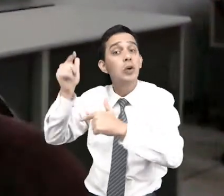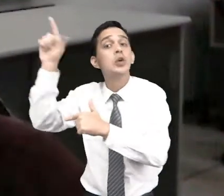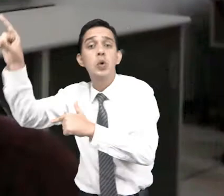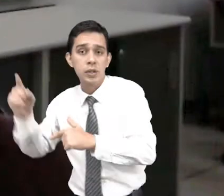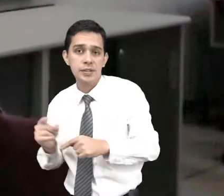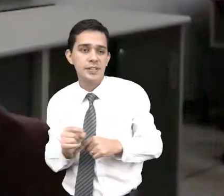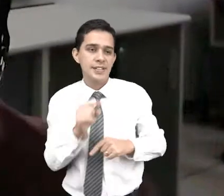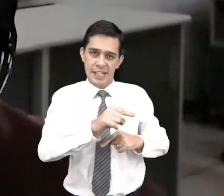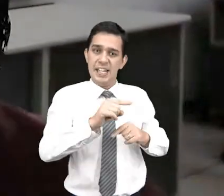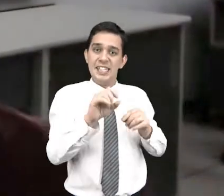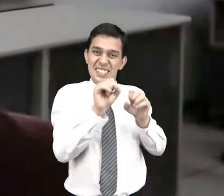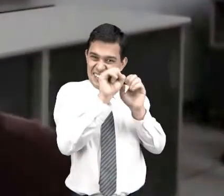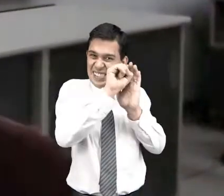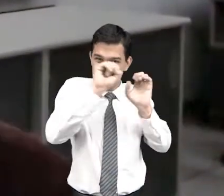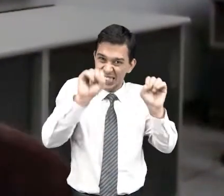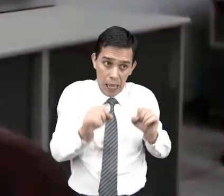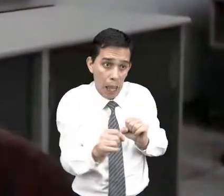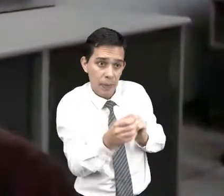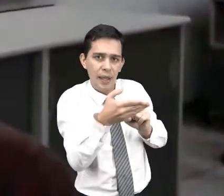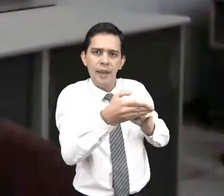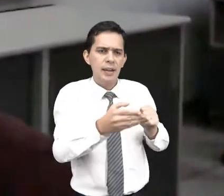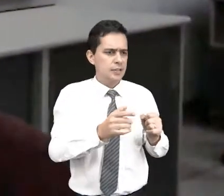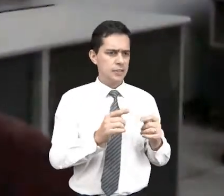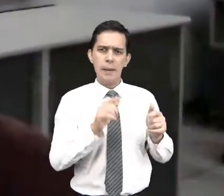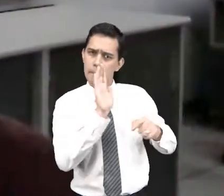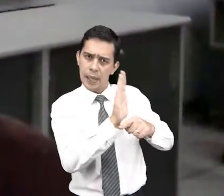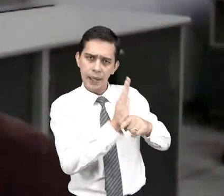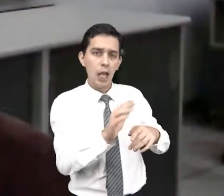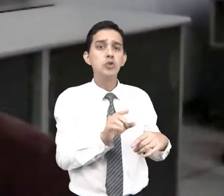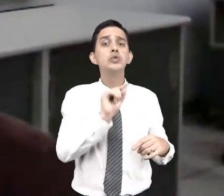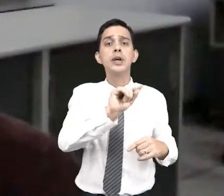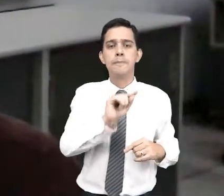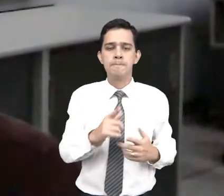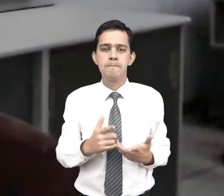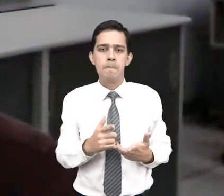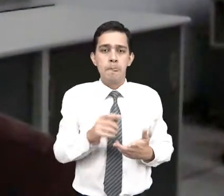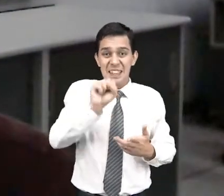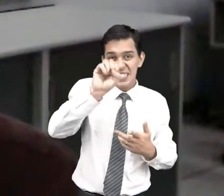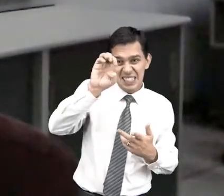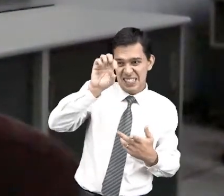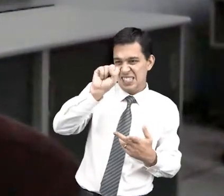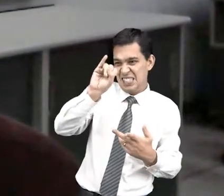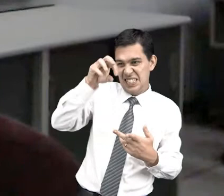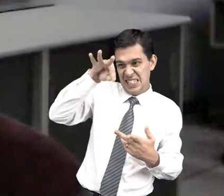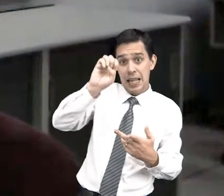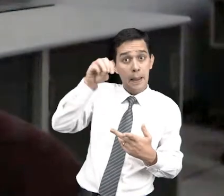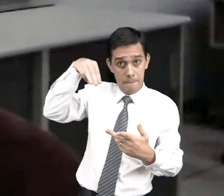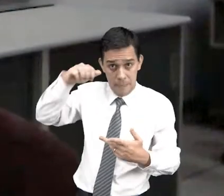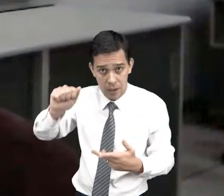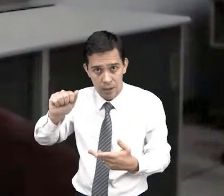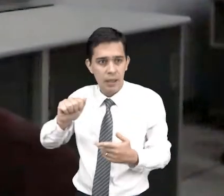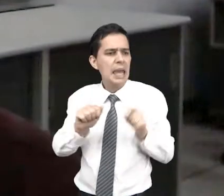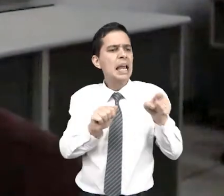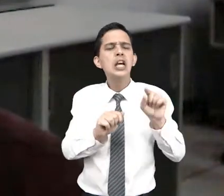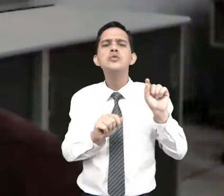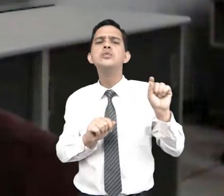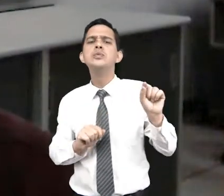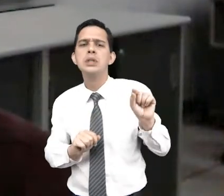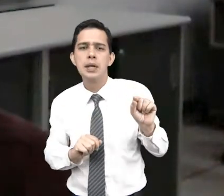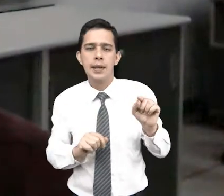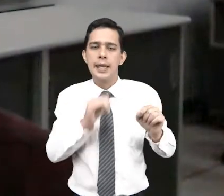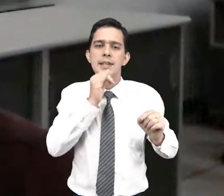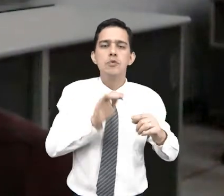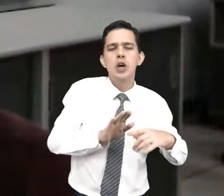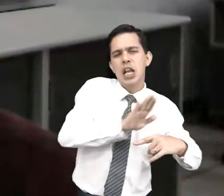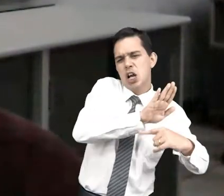a um sistema, a gente chama de sistema integrado de postagem eletrônica, os números deles também são bastante expressivos, ele